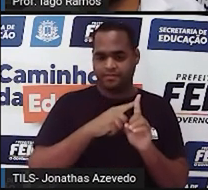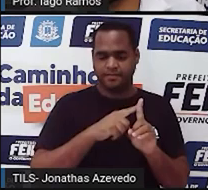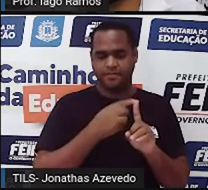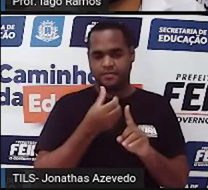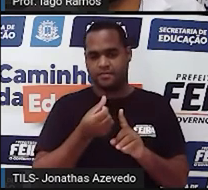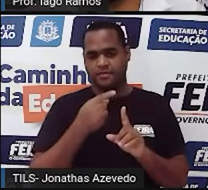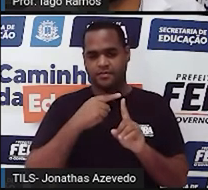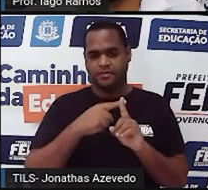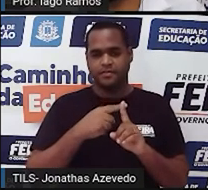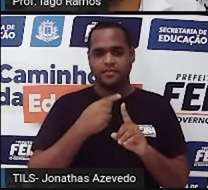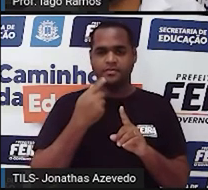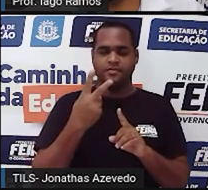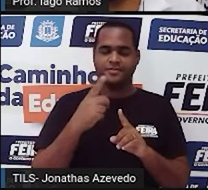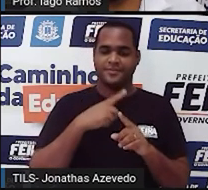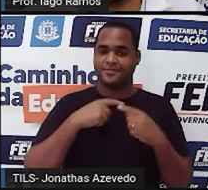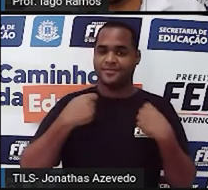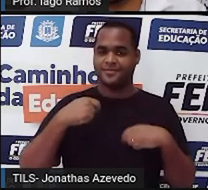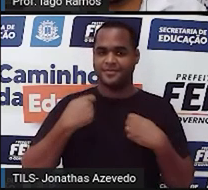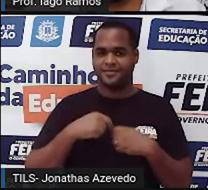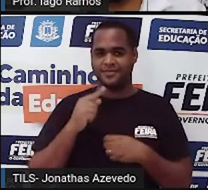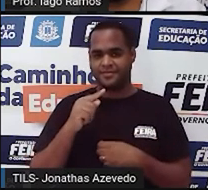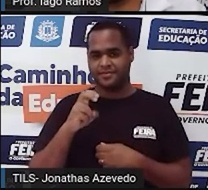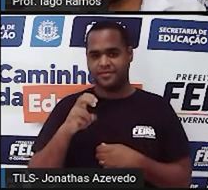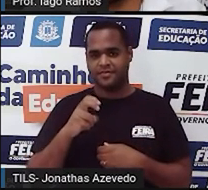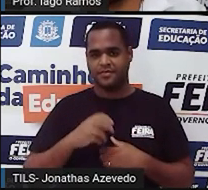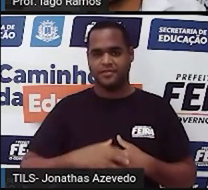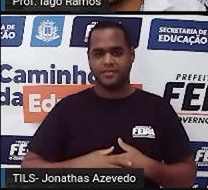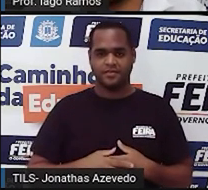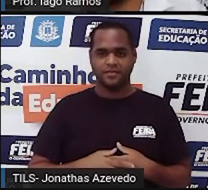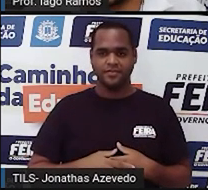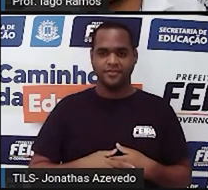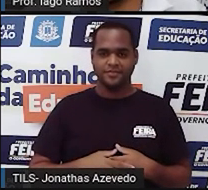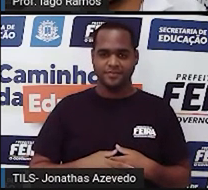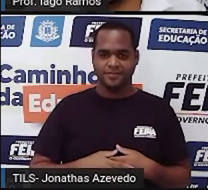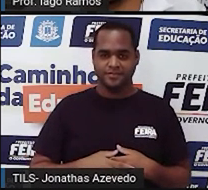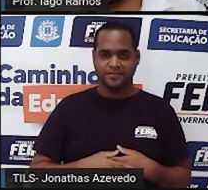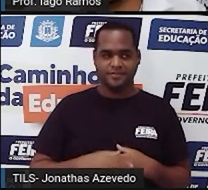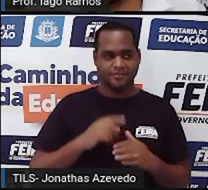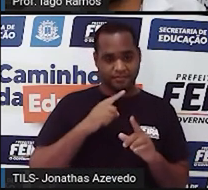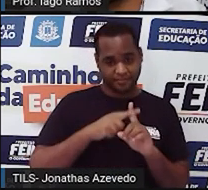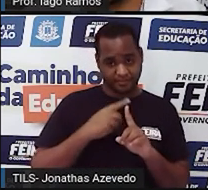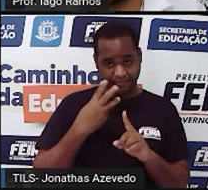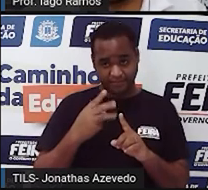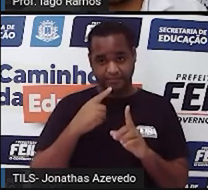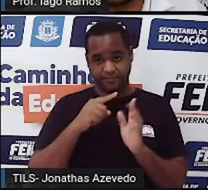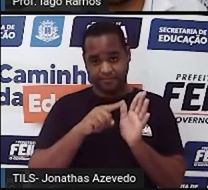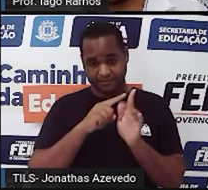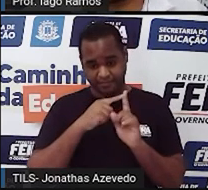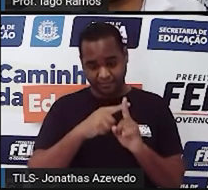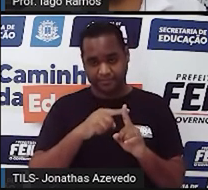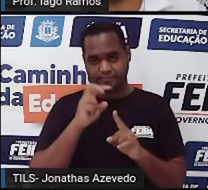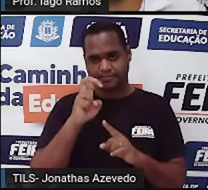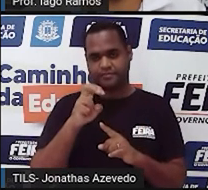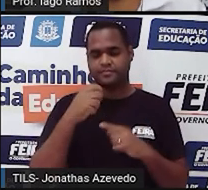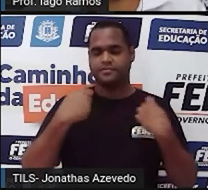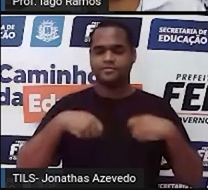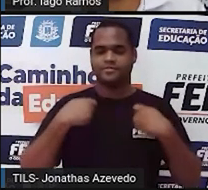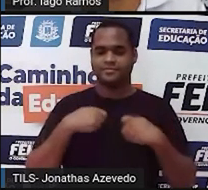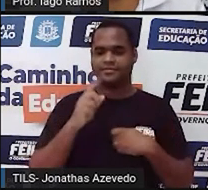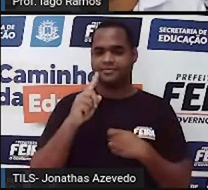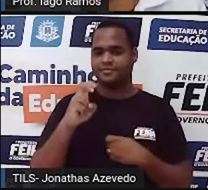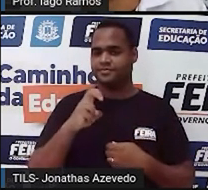mais 2 tem que dar 15 E quando você fizer mais 3 e mais 5 tem que dar 15